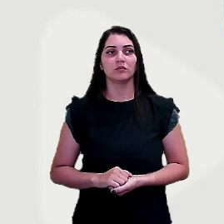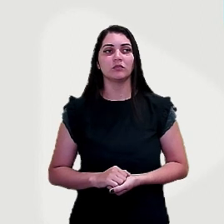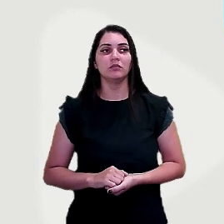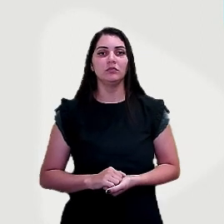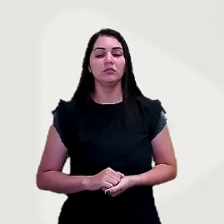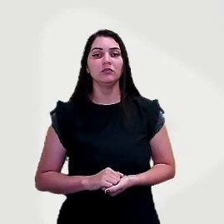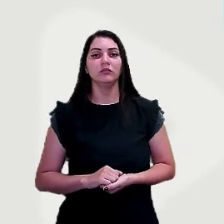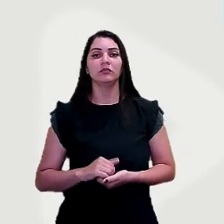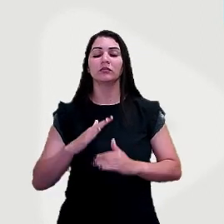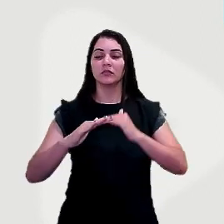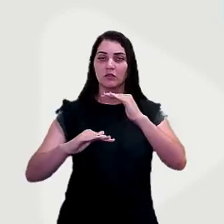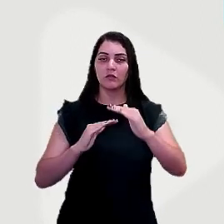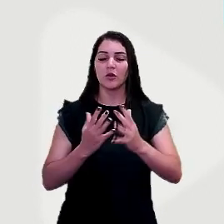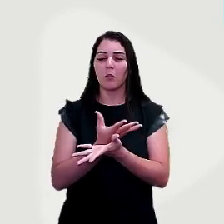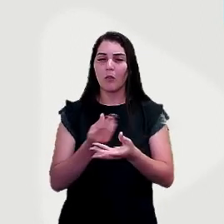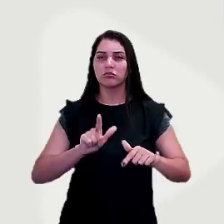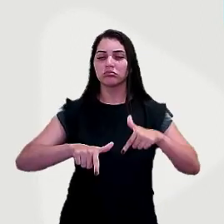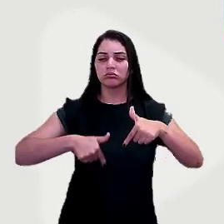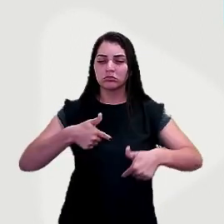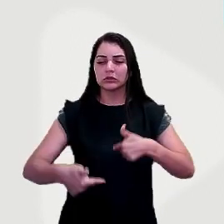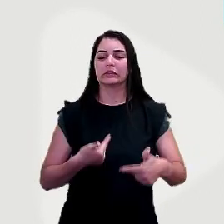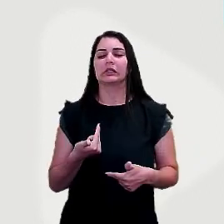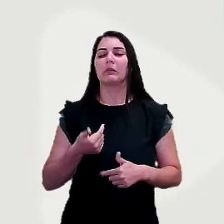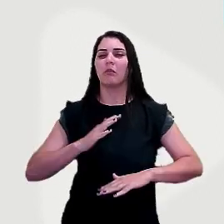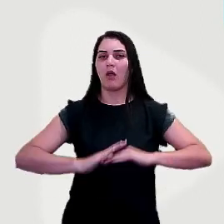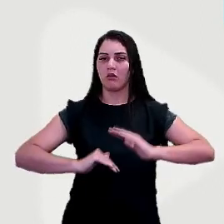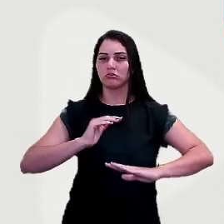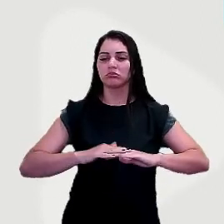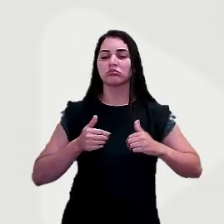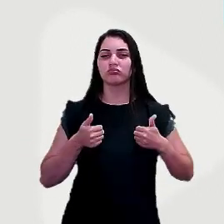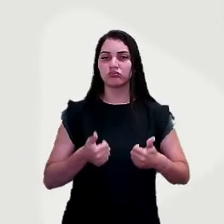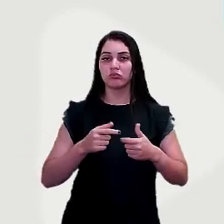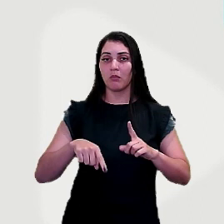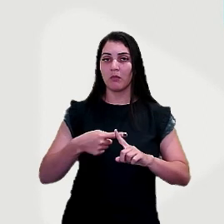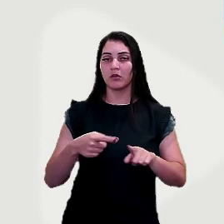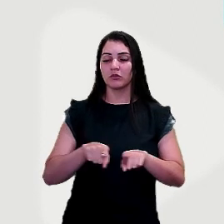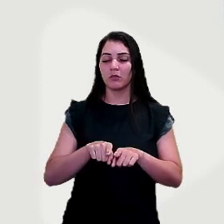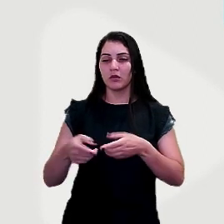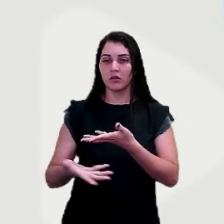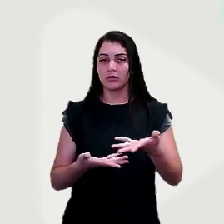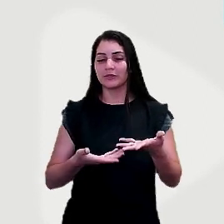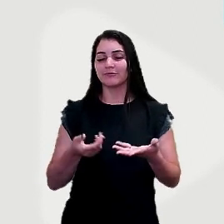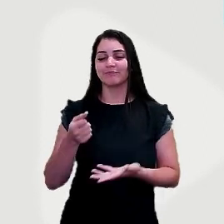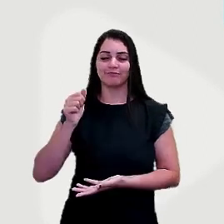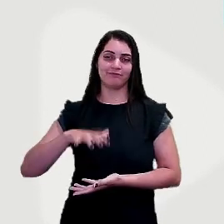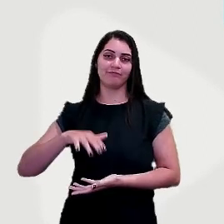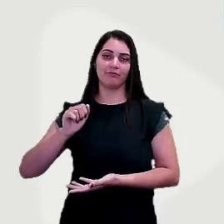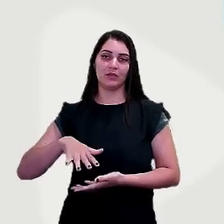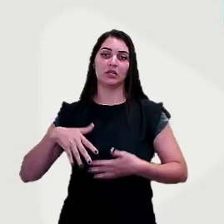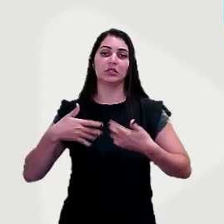desenvolvendo bastante mão de obra qualificada, mas também até relativamente barata. Então,